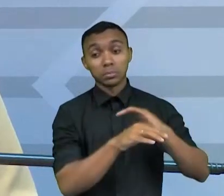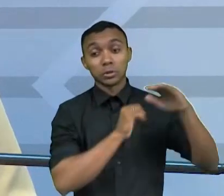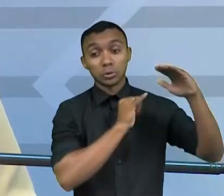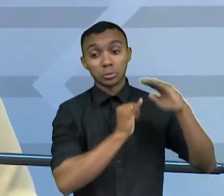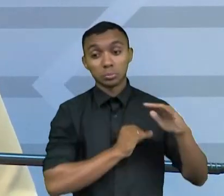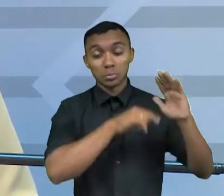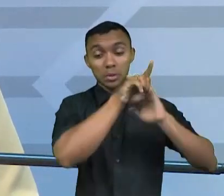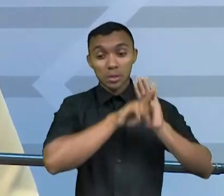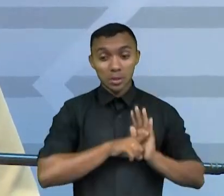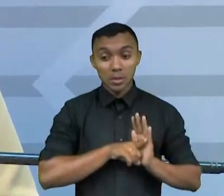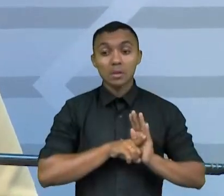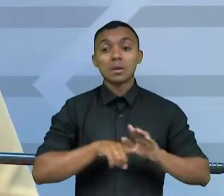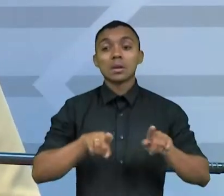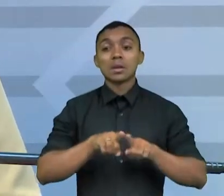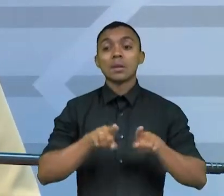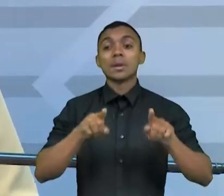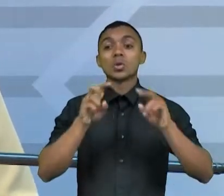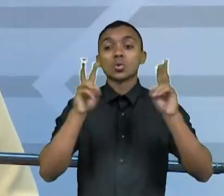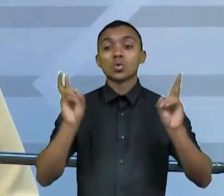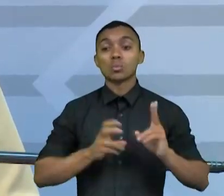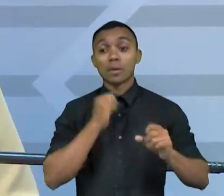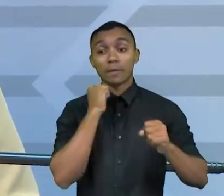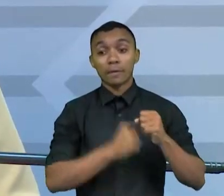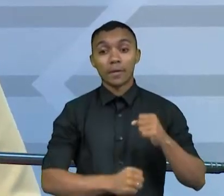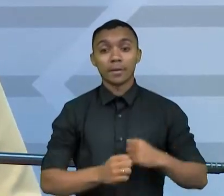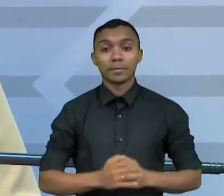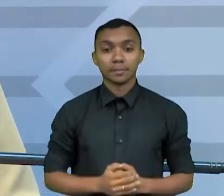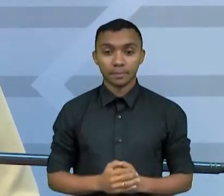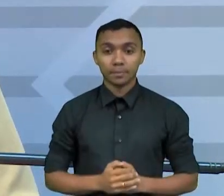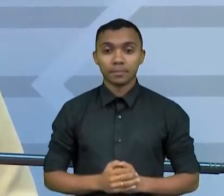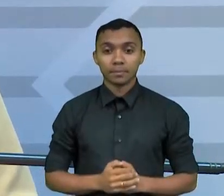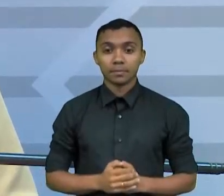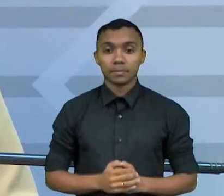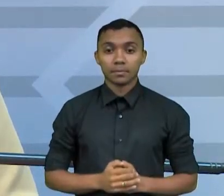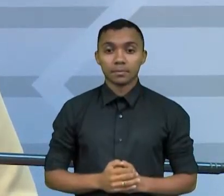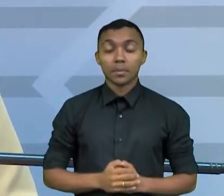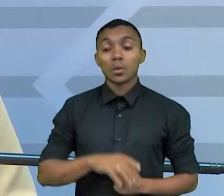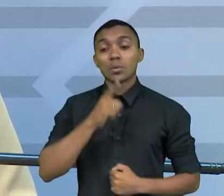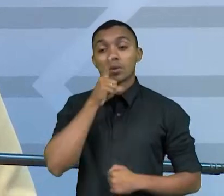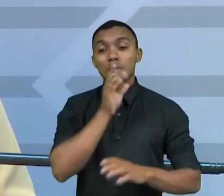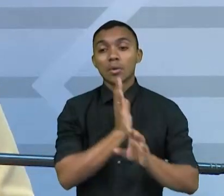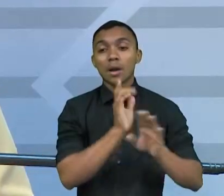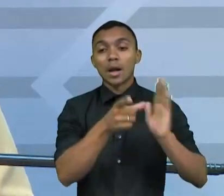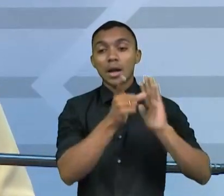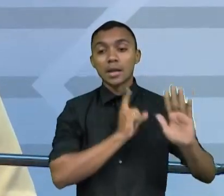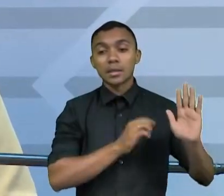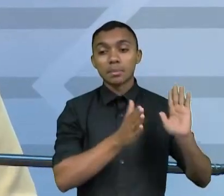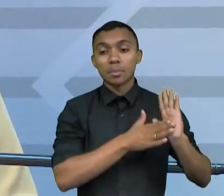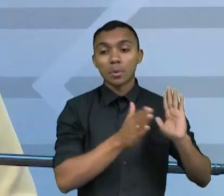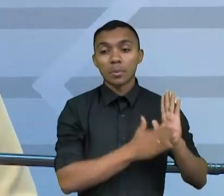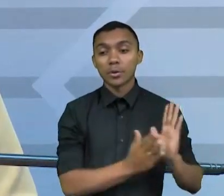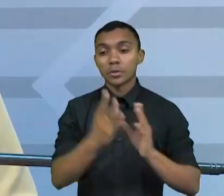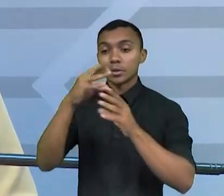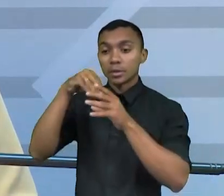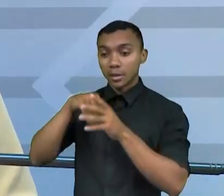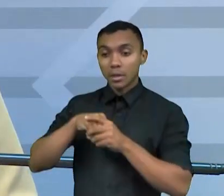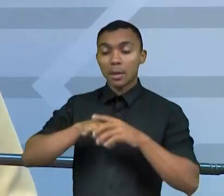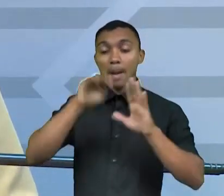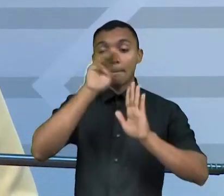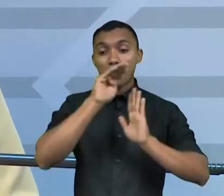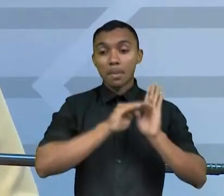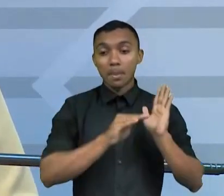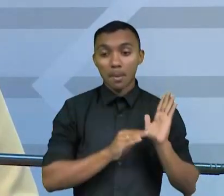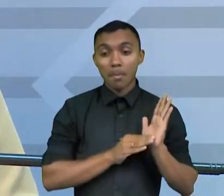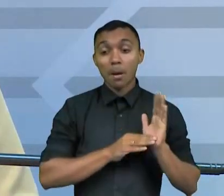conceito de pesquisa fraudulenta. A urgência permite que a proposta seja incluída na ordem do dia do plenário,